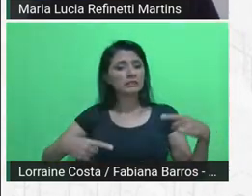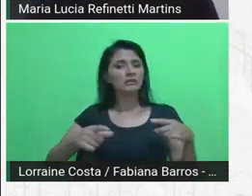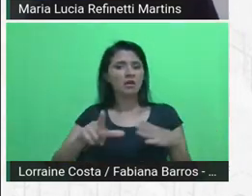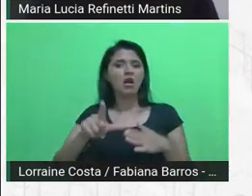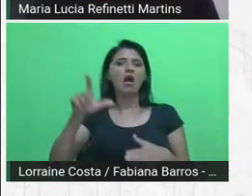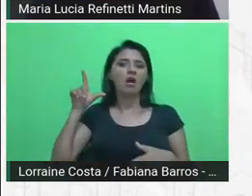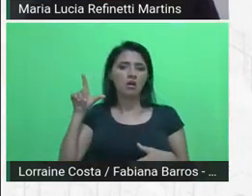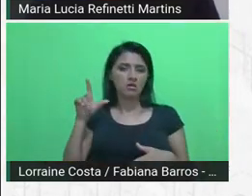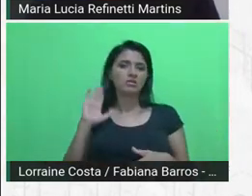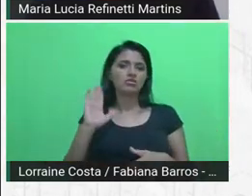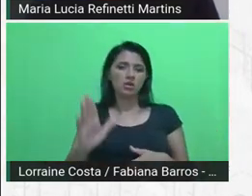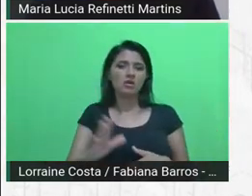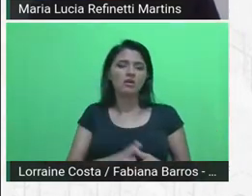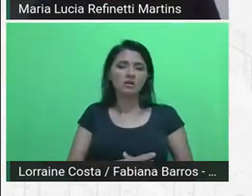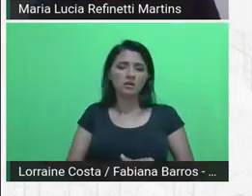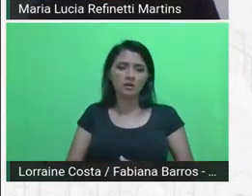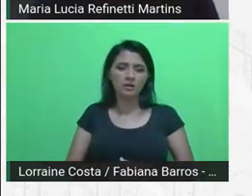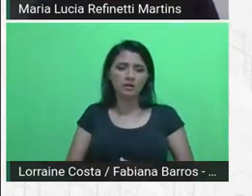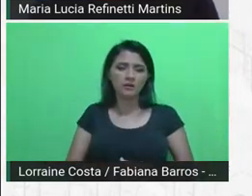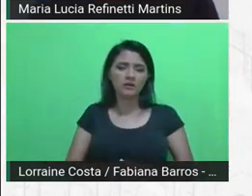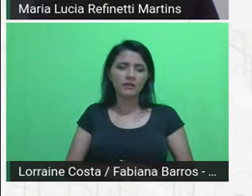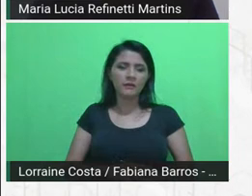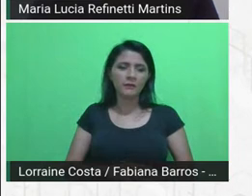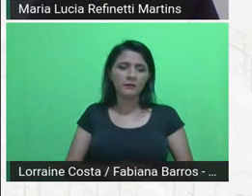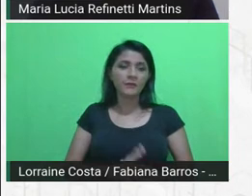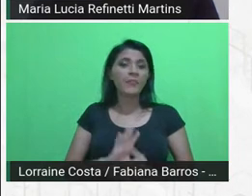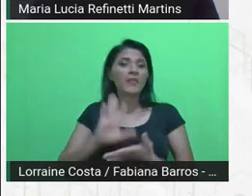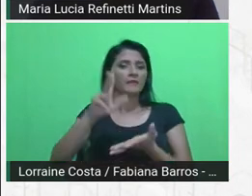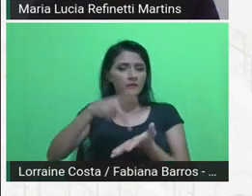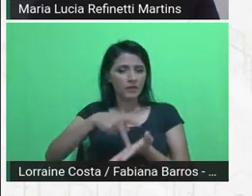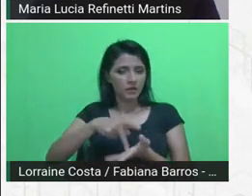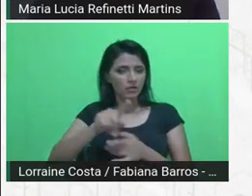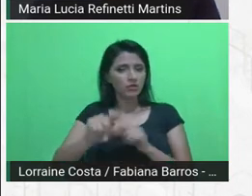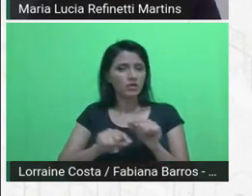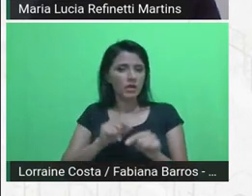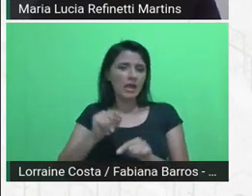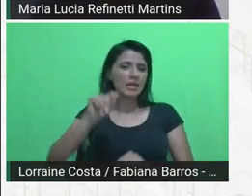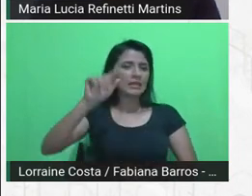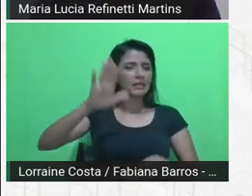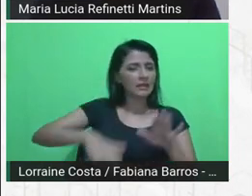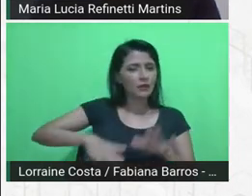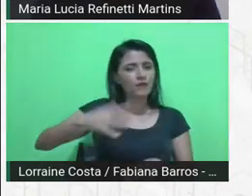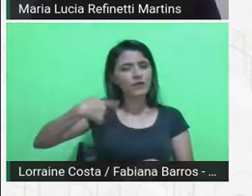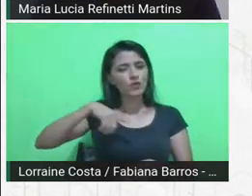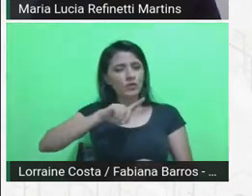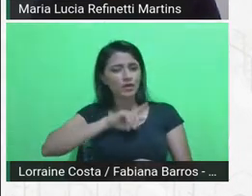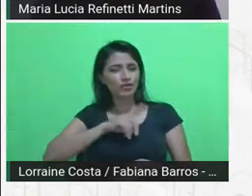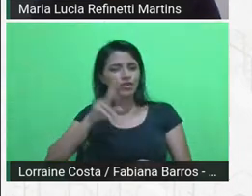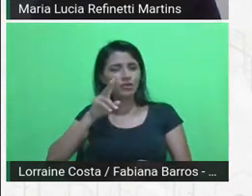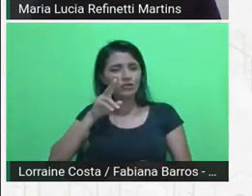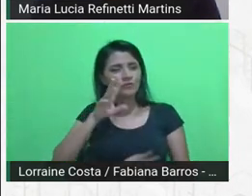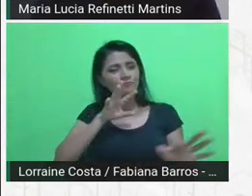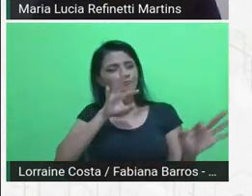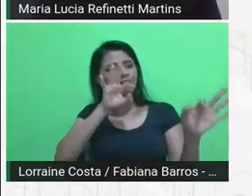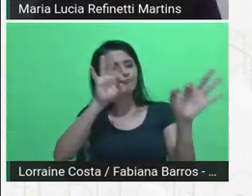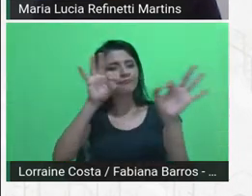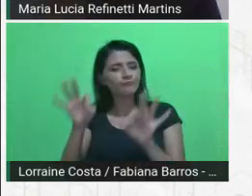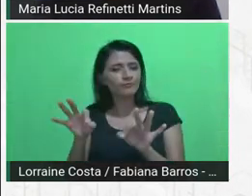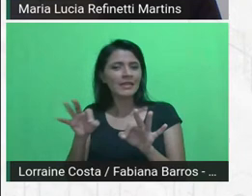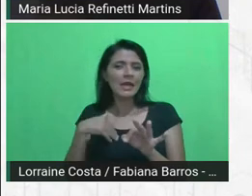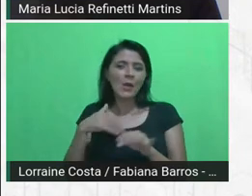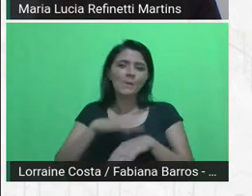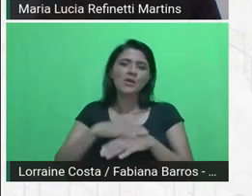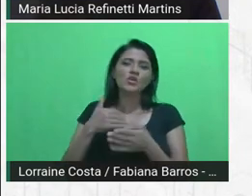e, na verdade, talvez o que a gente visse quando começou